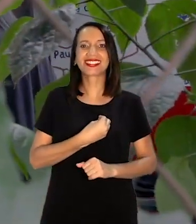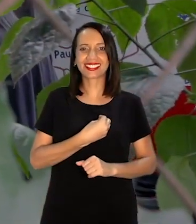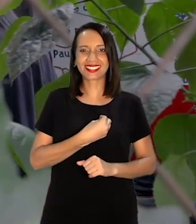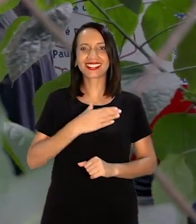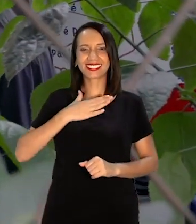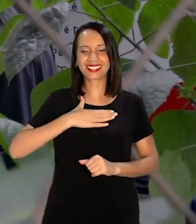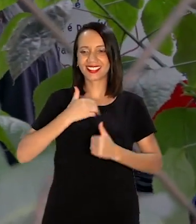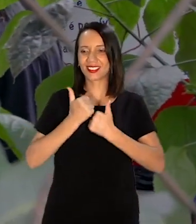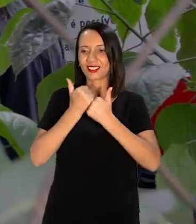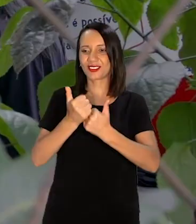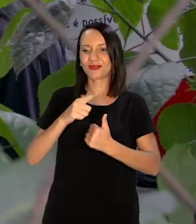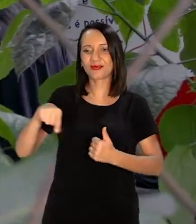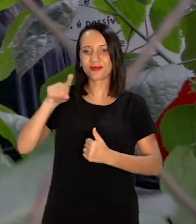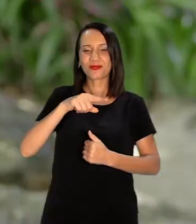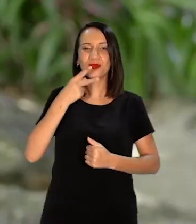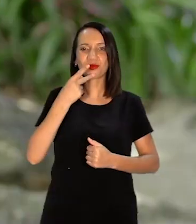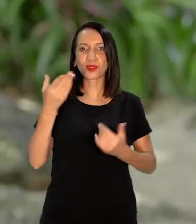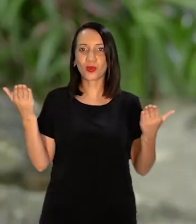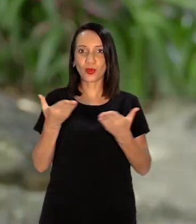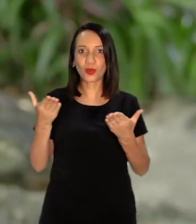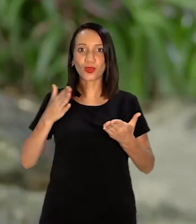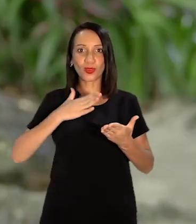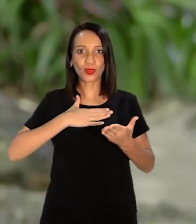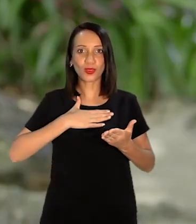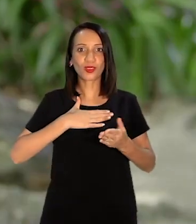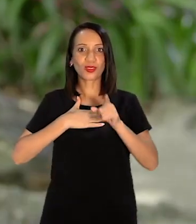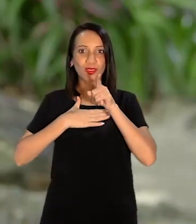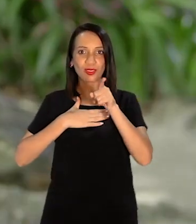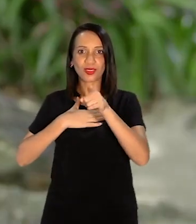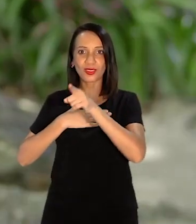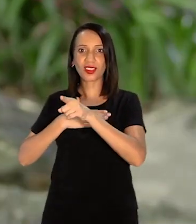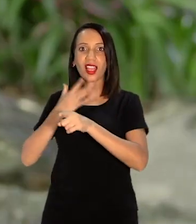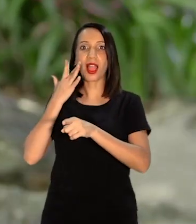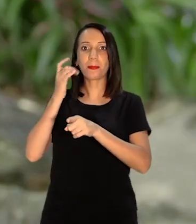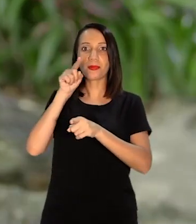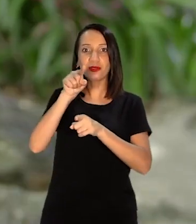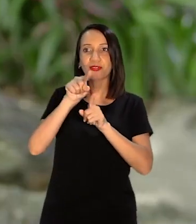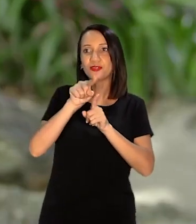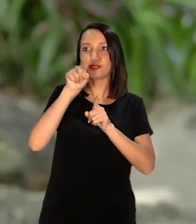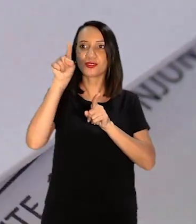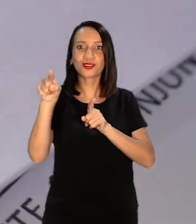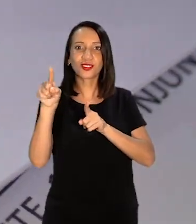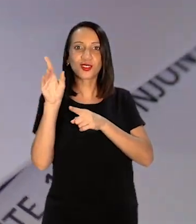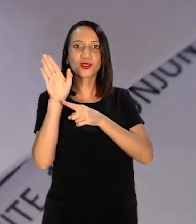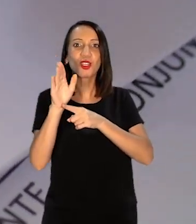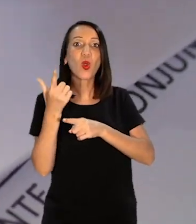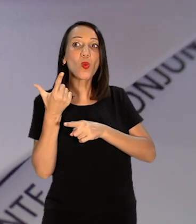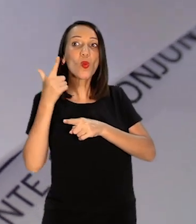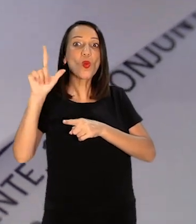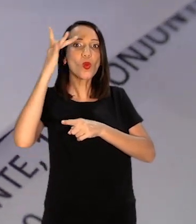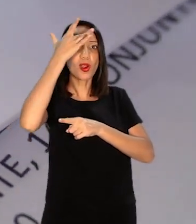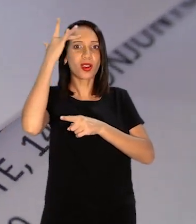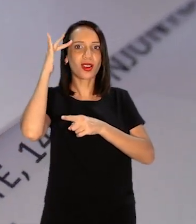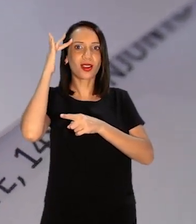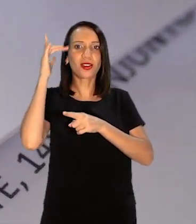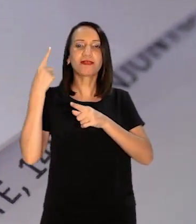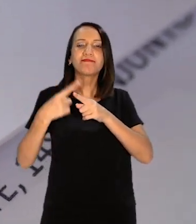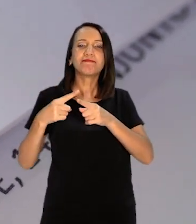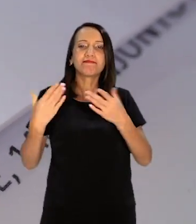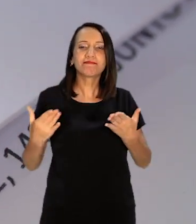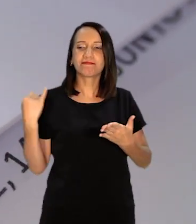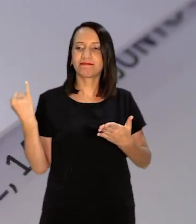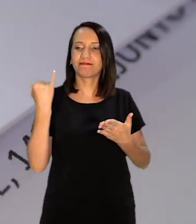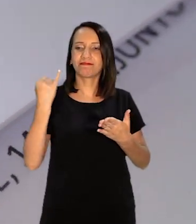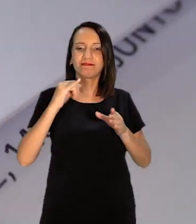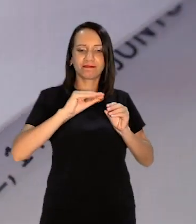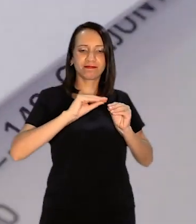Eu dou um apoio Para uma galera E eu falo Olha, hoje eu estou fazendo Por você Amanhã Você vai fazer Pela outra pessoa Assina uma receita É importante a